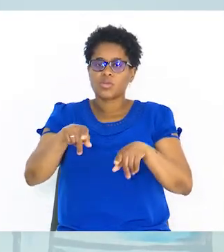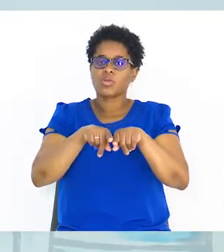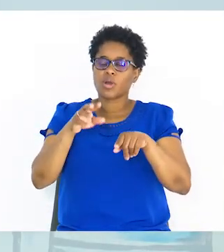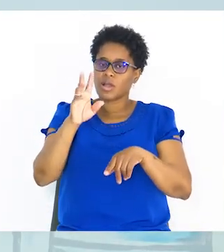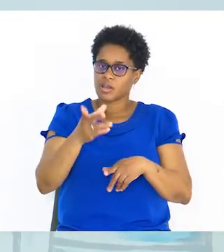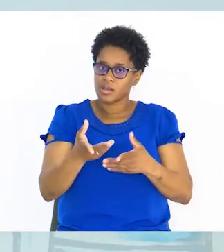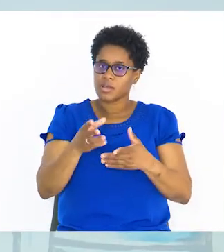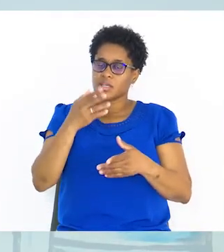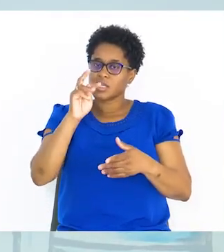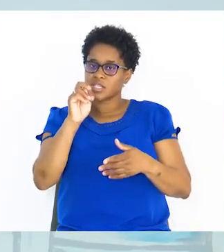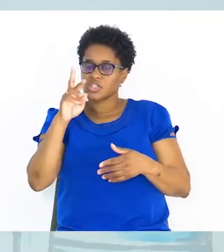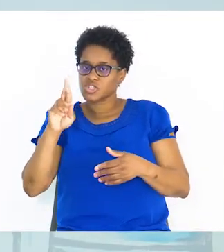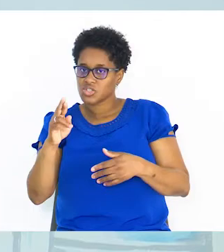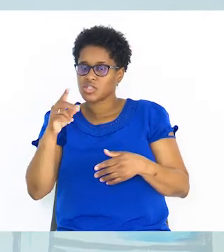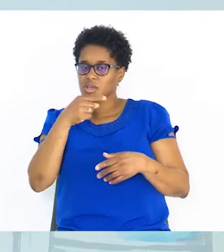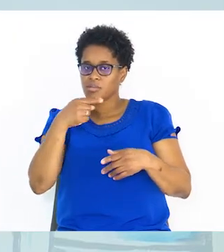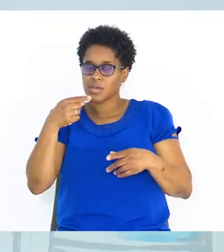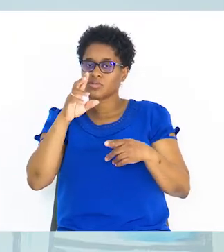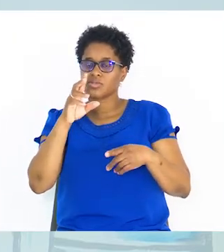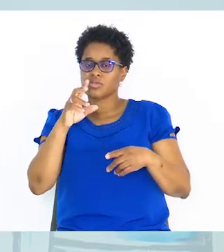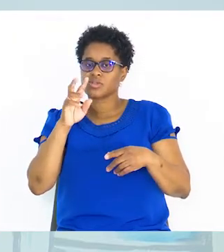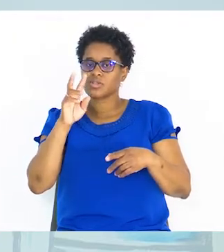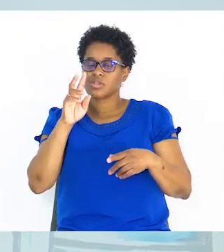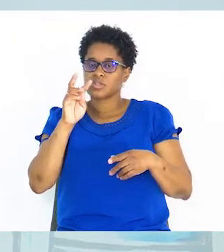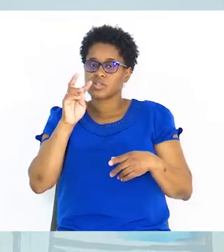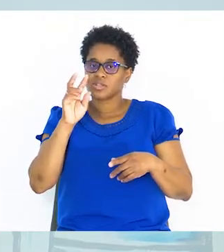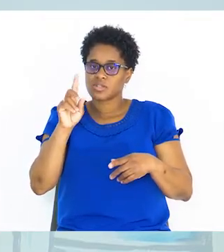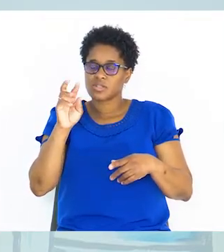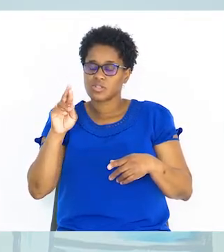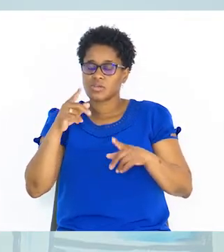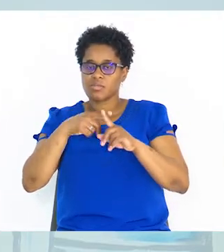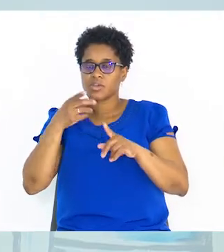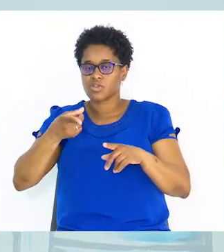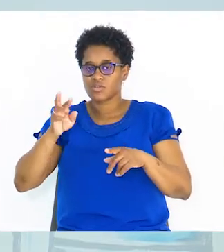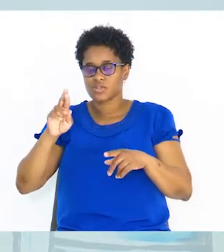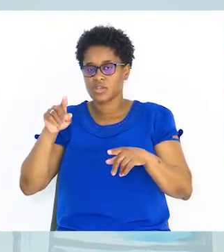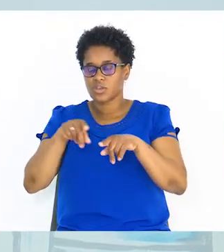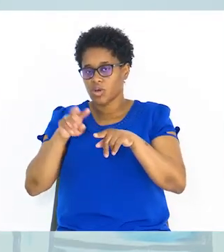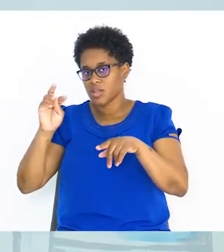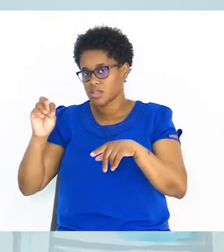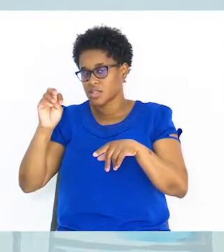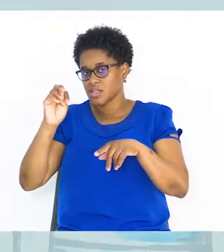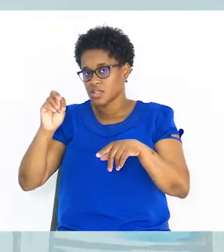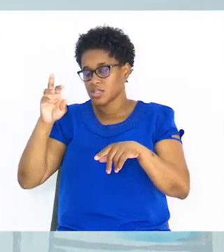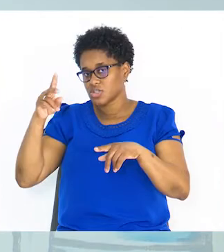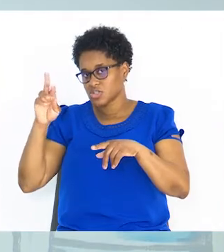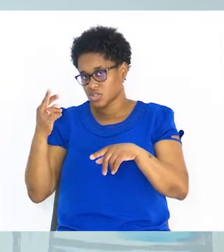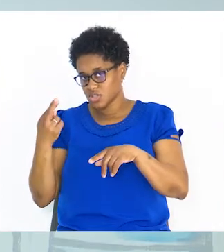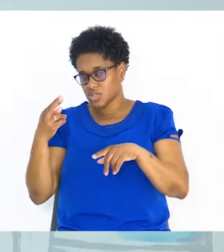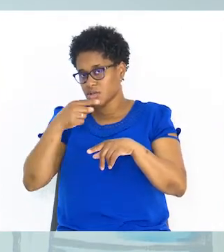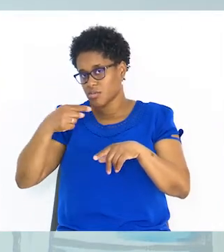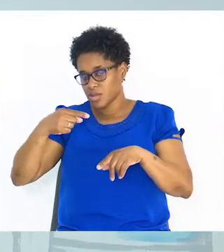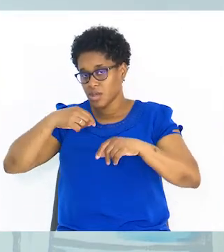dá 3x. Menos 6x mais 9x, dá 3x. Menor que menos